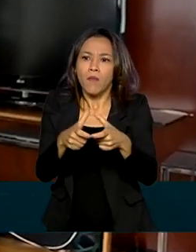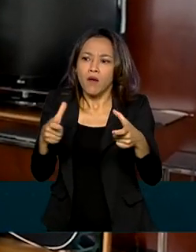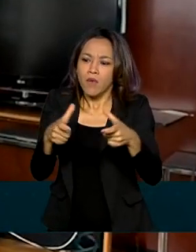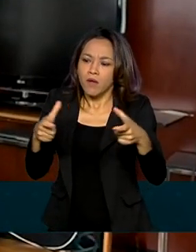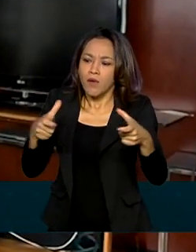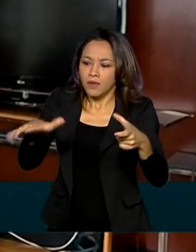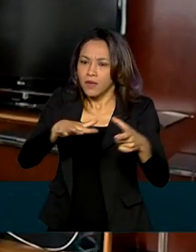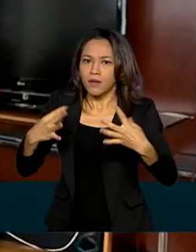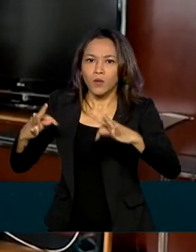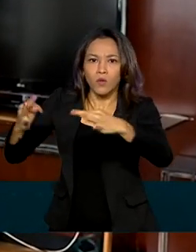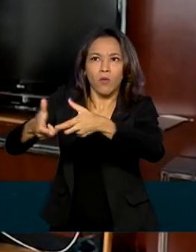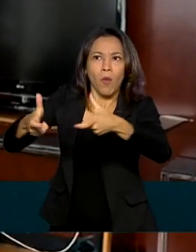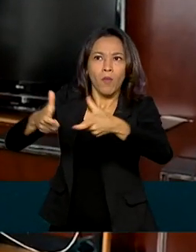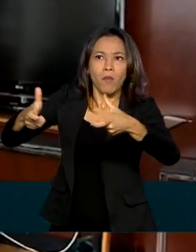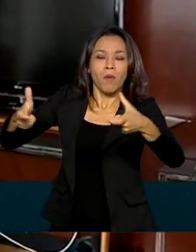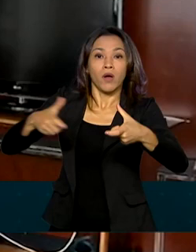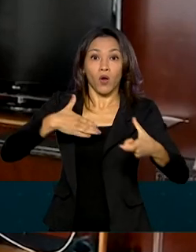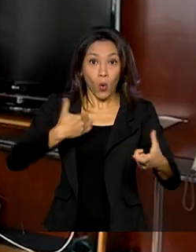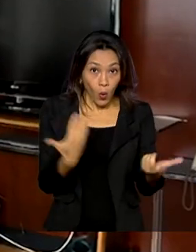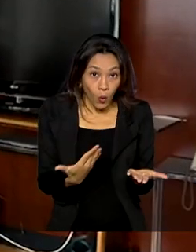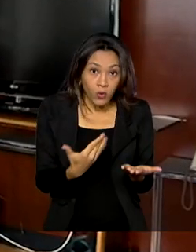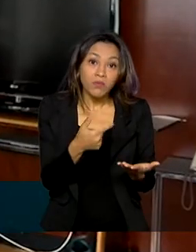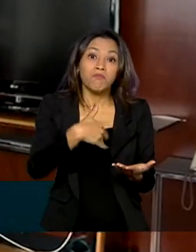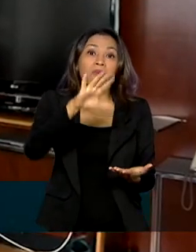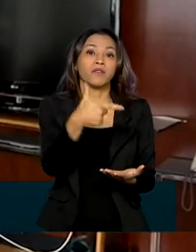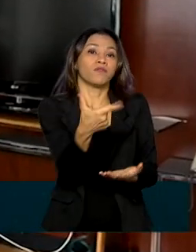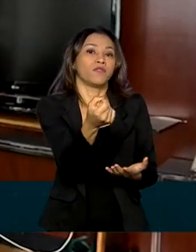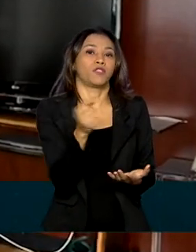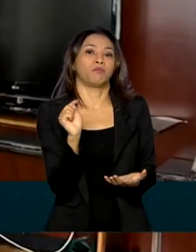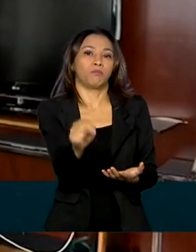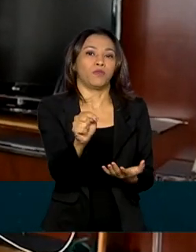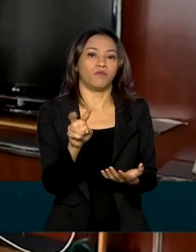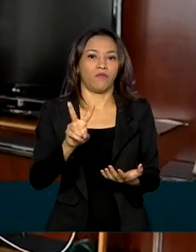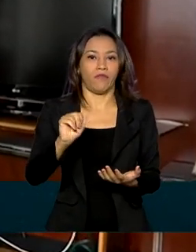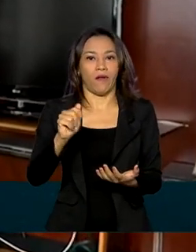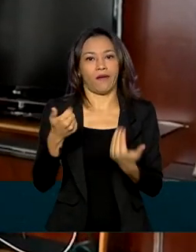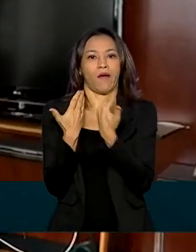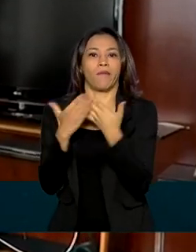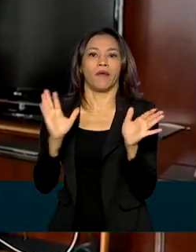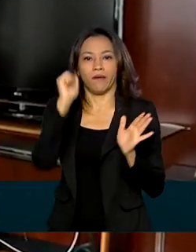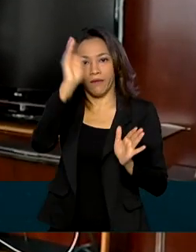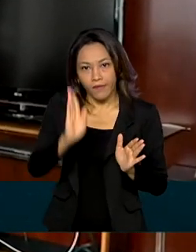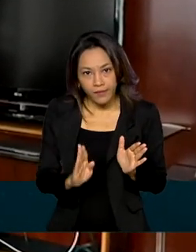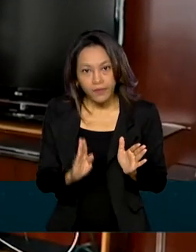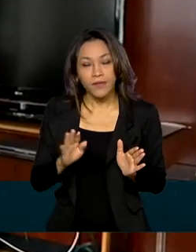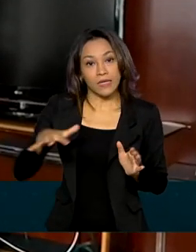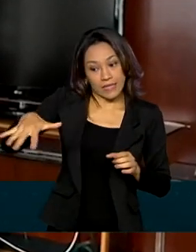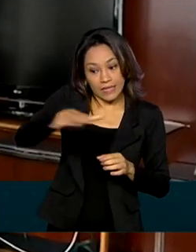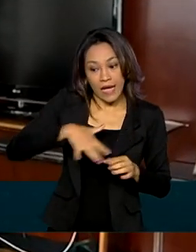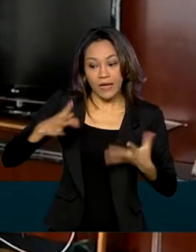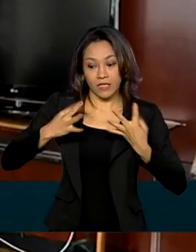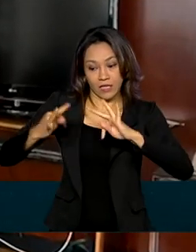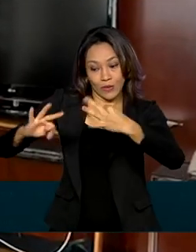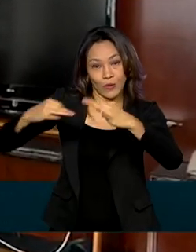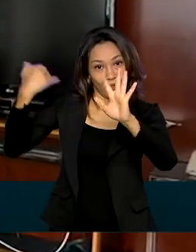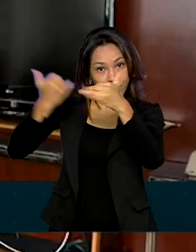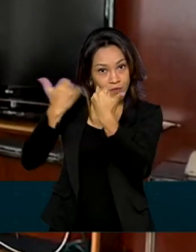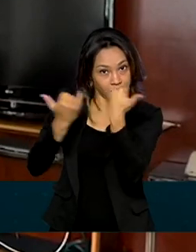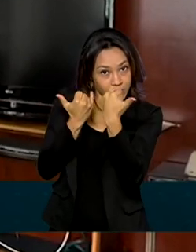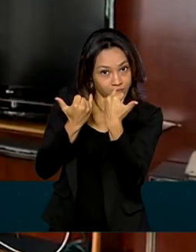já hoje tem mais de 20 mil vagas em aberto no Brasil. O setor de tecnologia de informação.